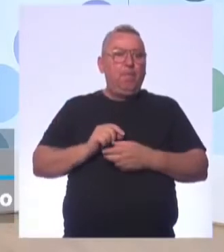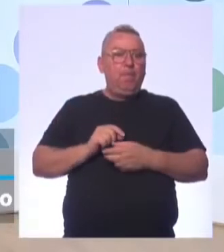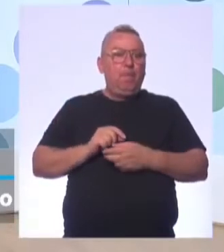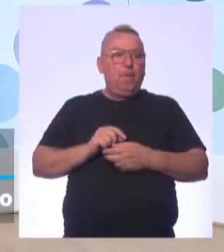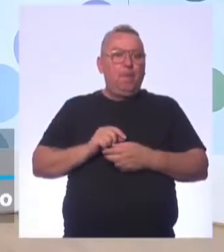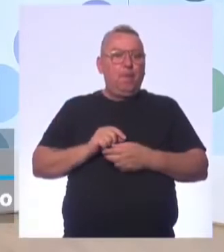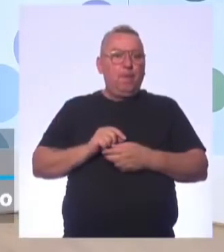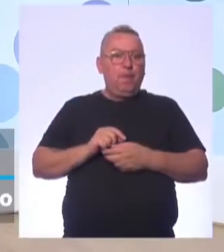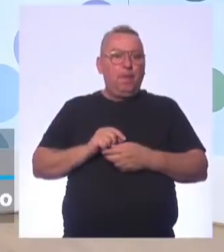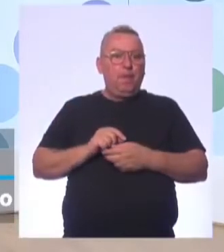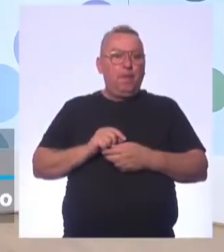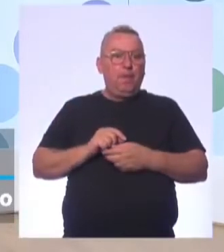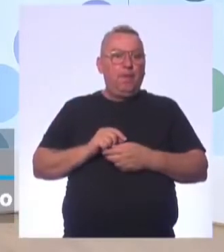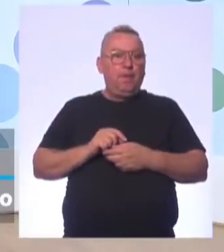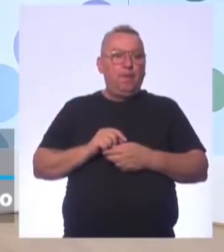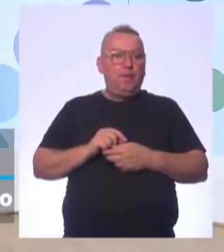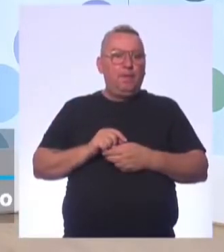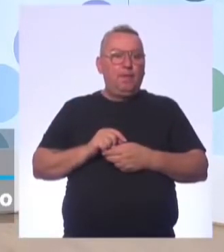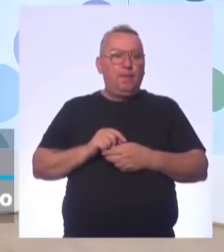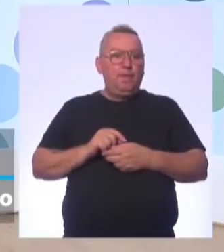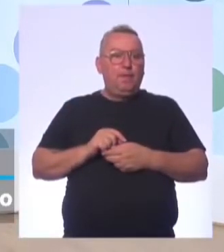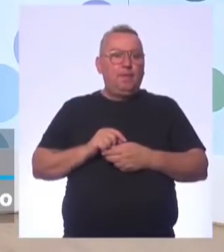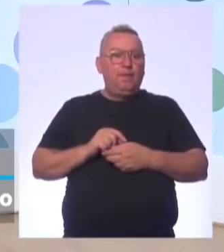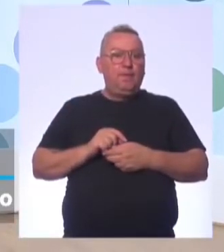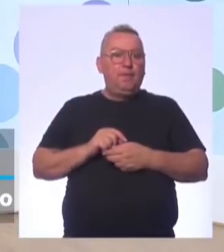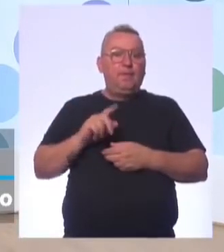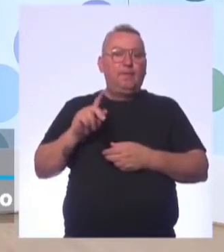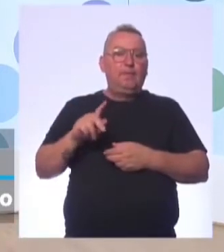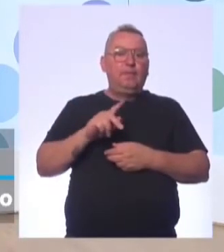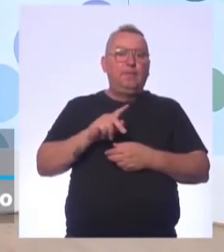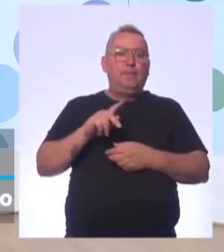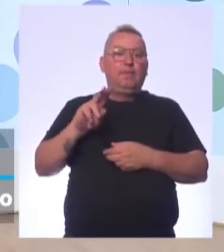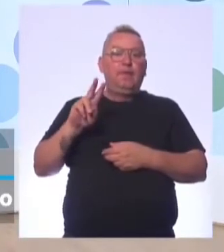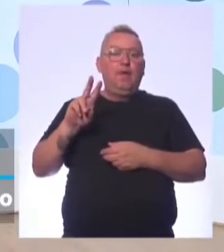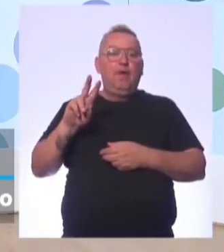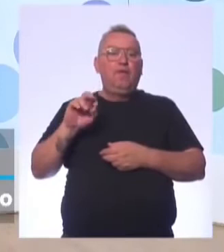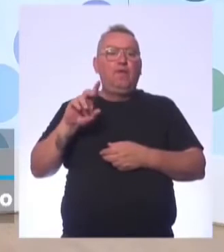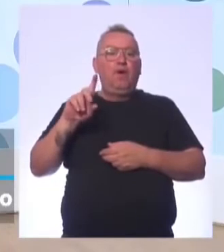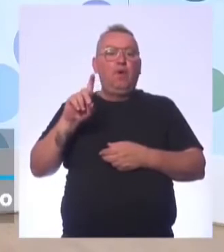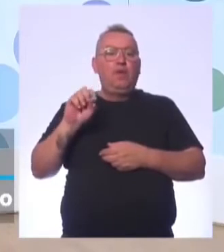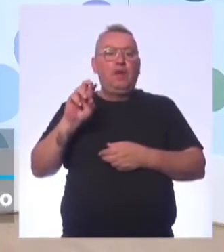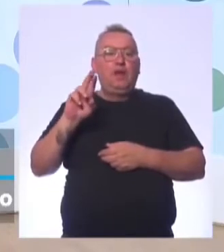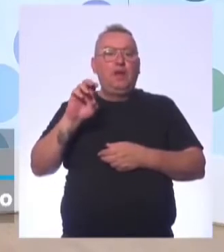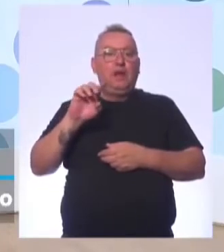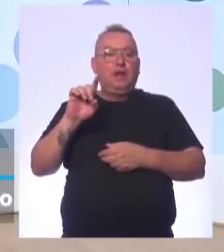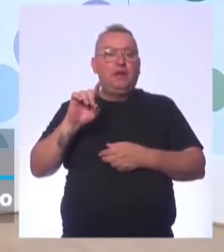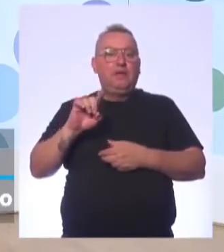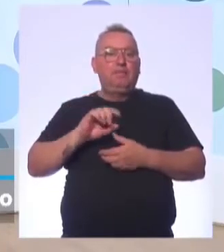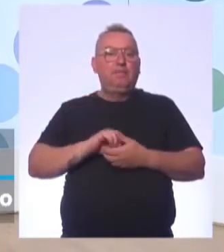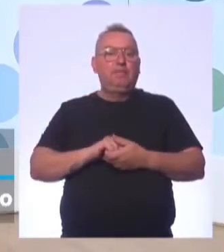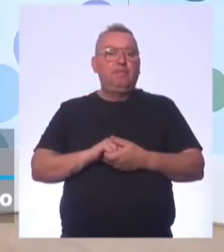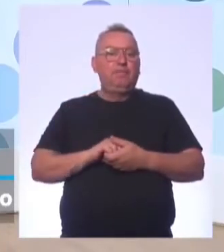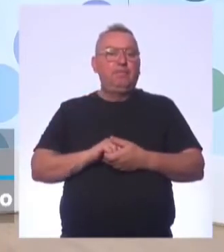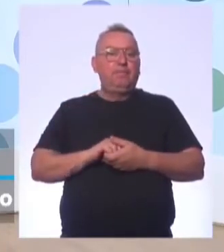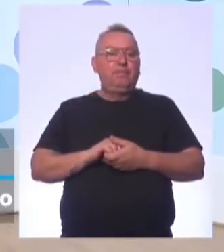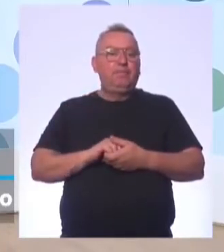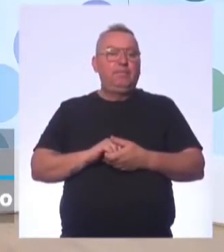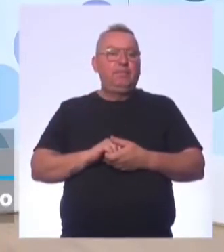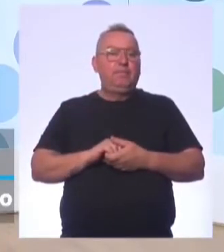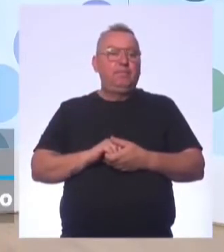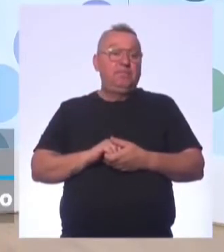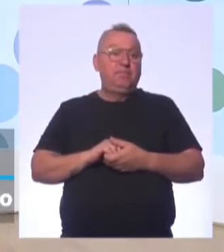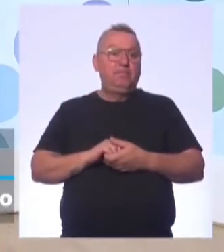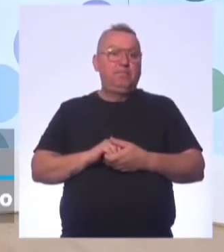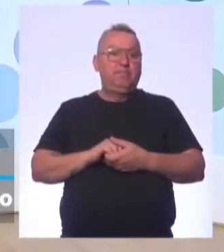Professora... Calma. Professora... Professor Valdereis? Deve ser professora, Valdereis. É, Valdereis. Ou professora.